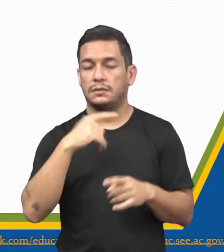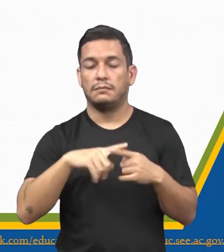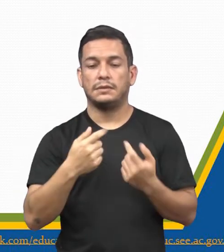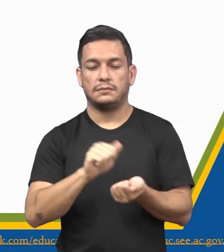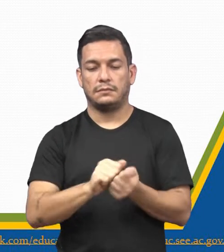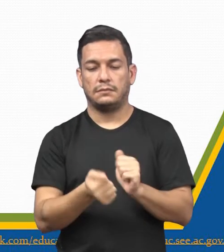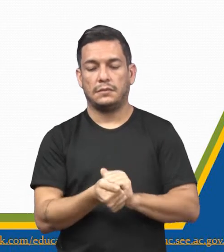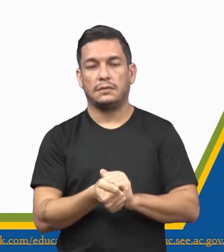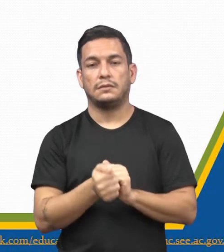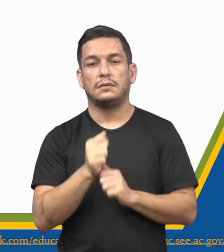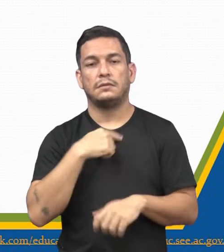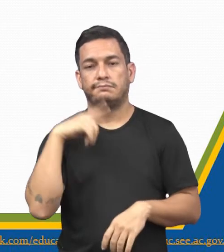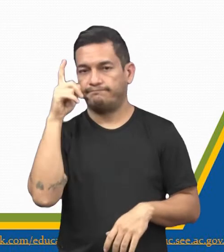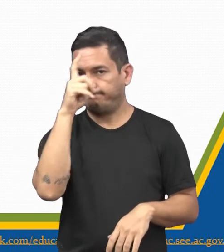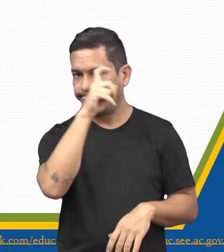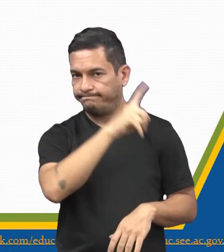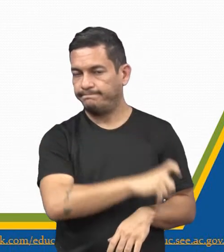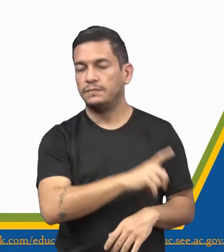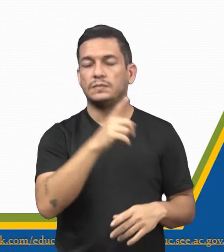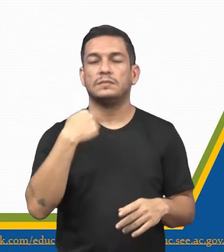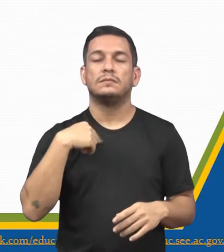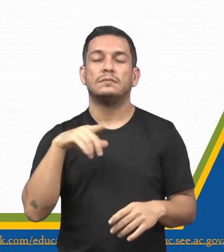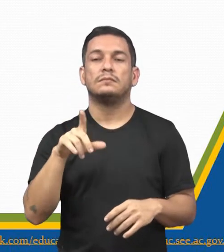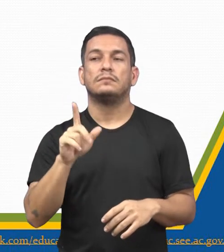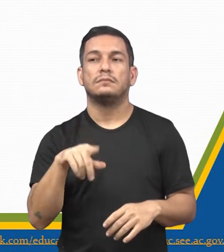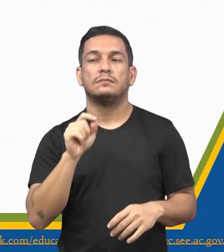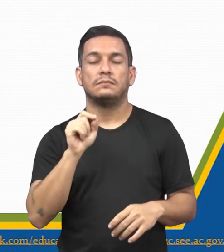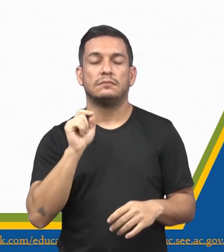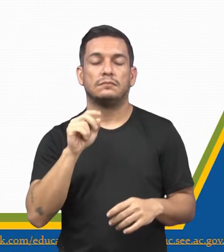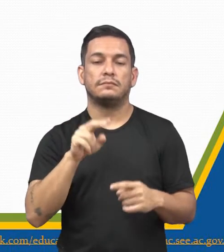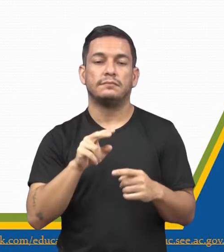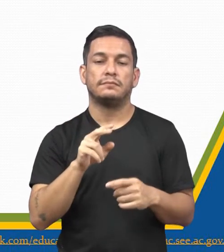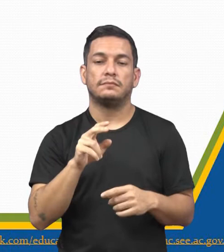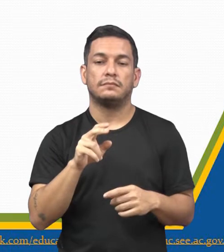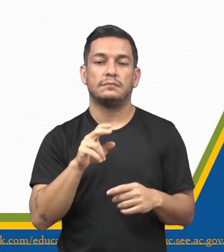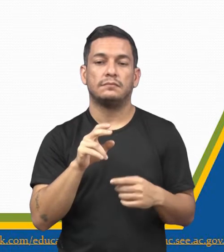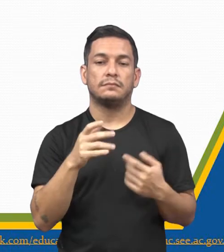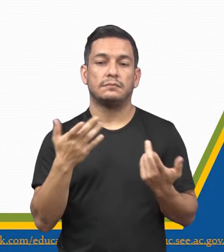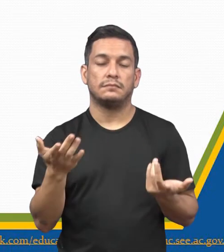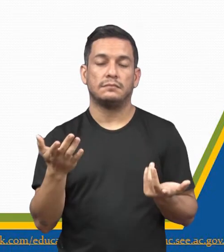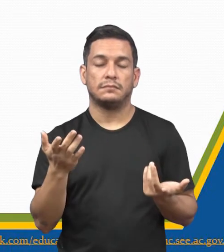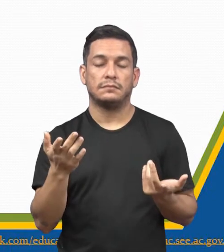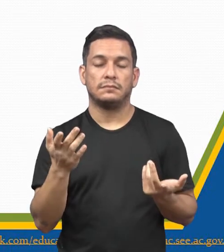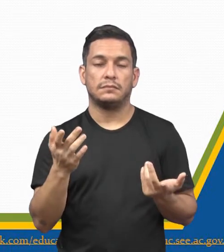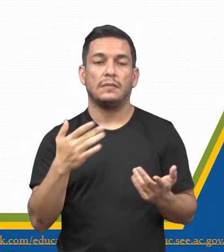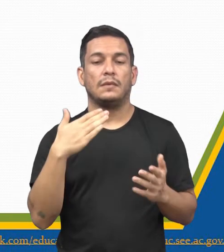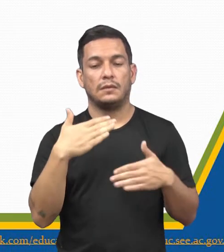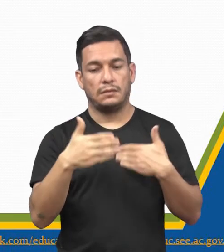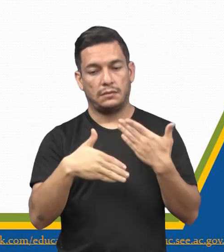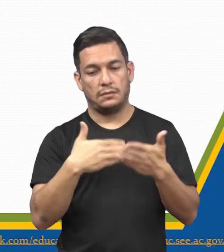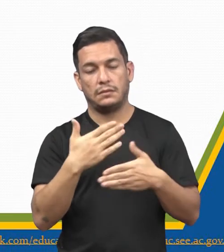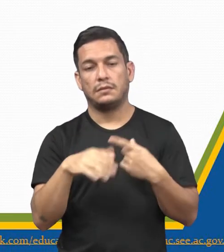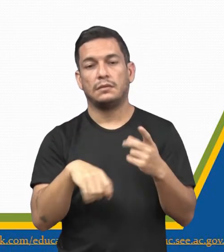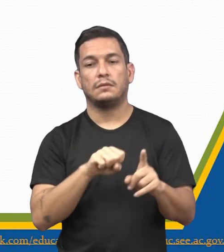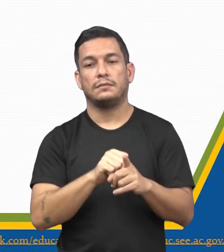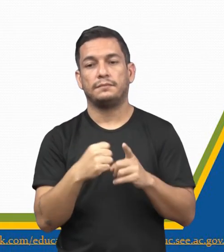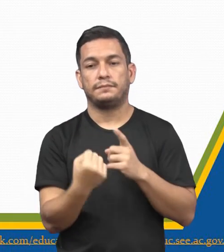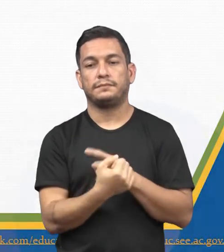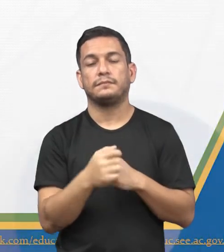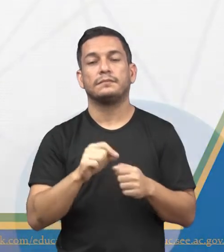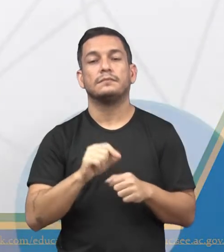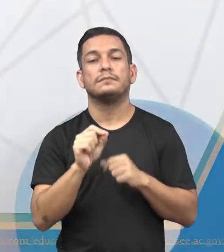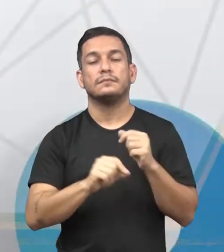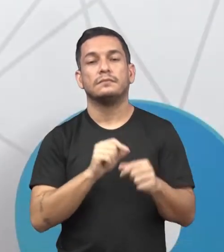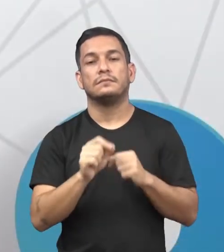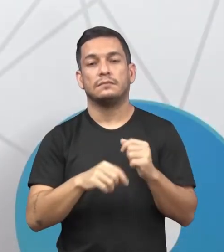adaptação às dificuldades resultou num salto à frente. Ou seja, o processo social, né, faz